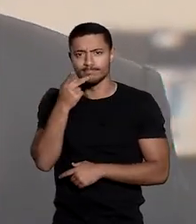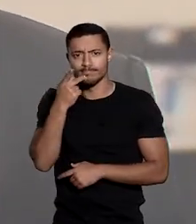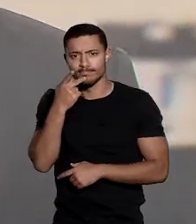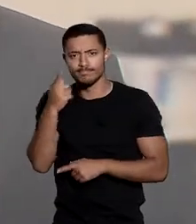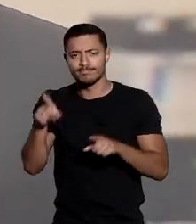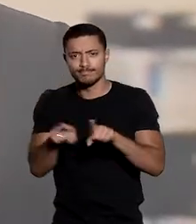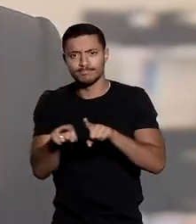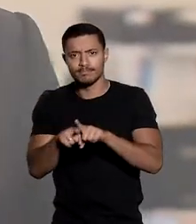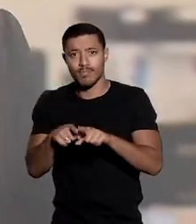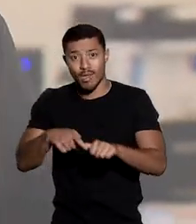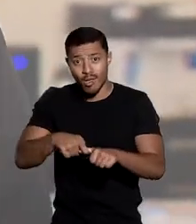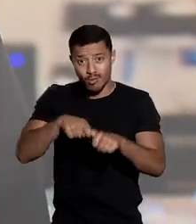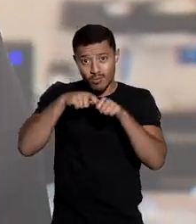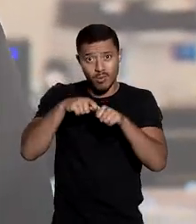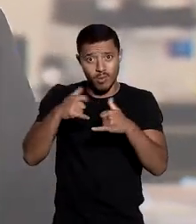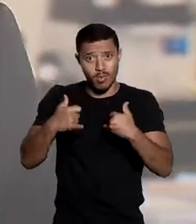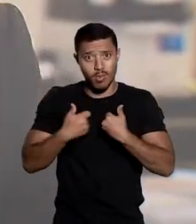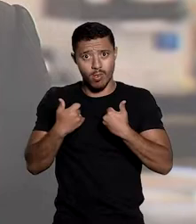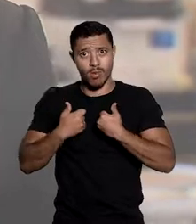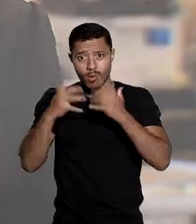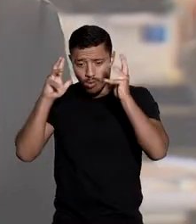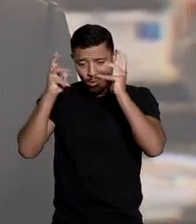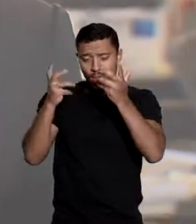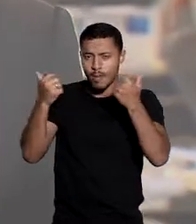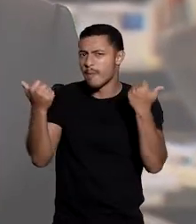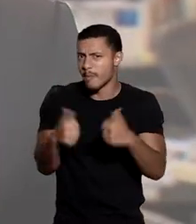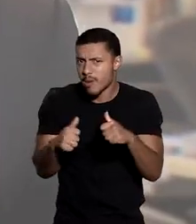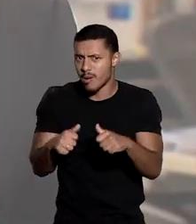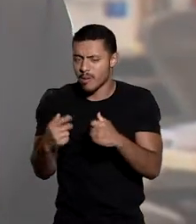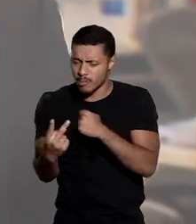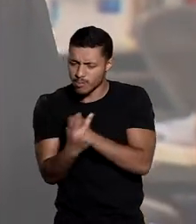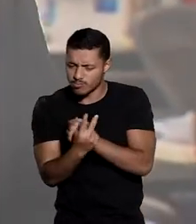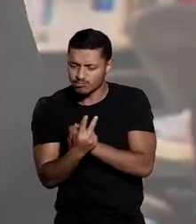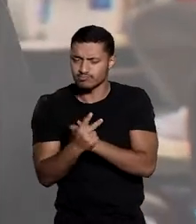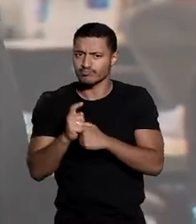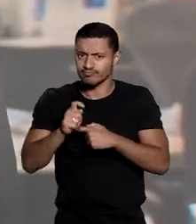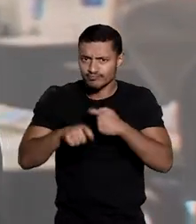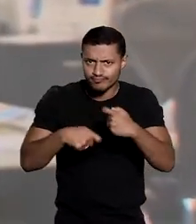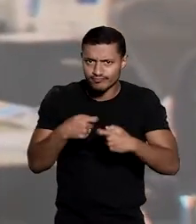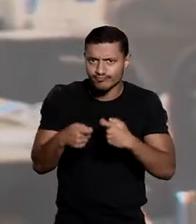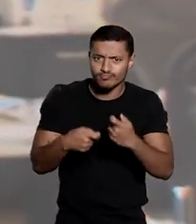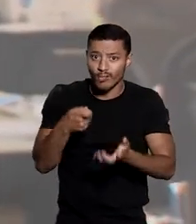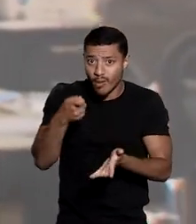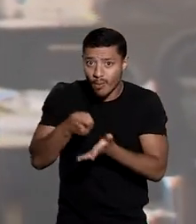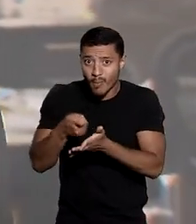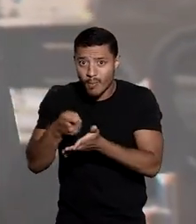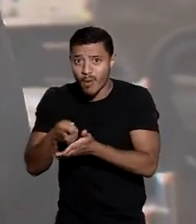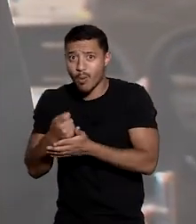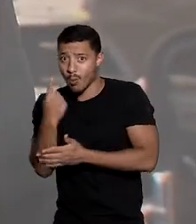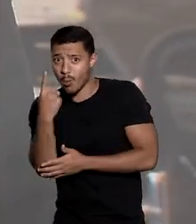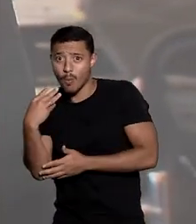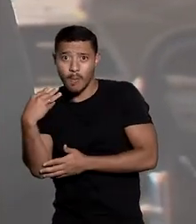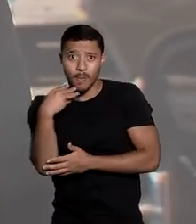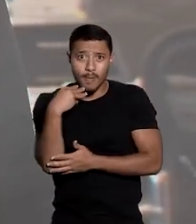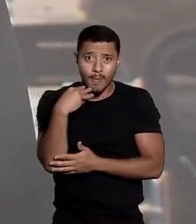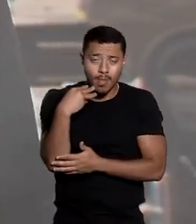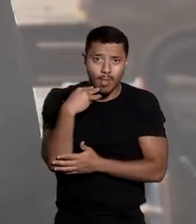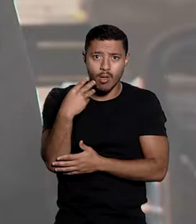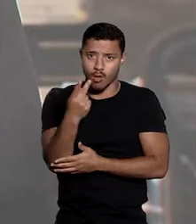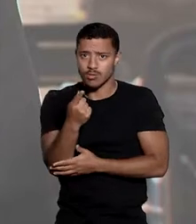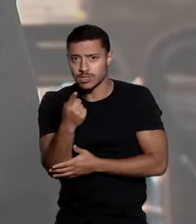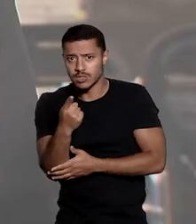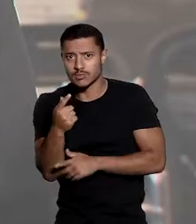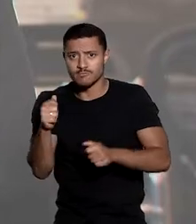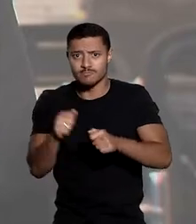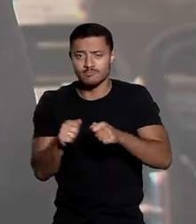STJ, a suspensão do evento é necessária como medida de cautela devido ao custo de cerca de R 1,5 milhão